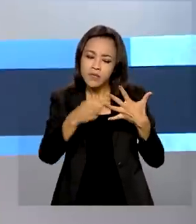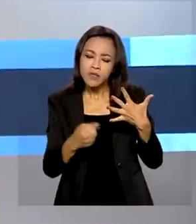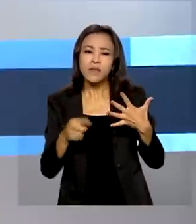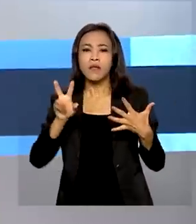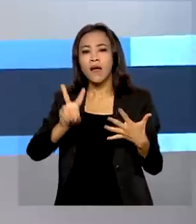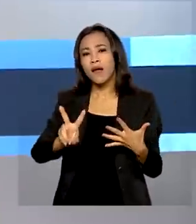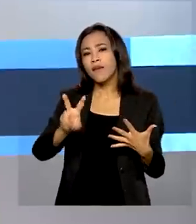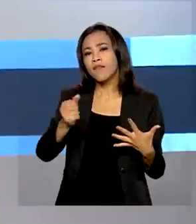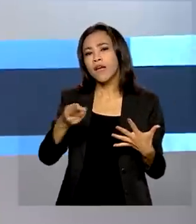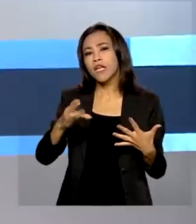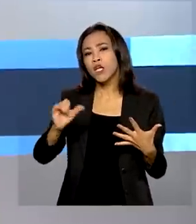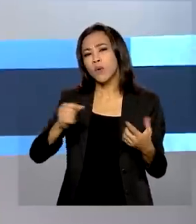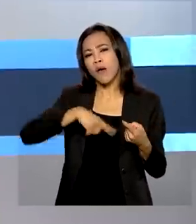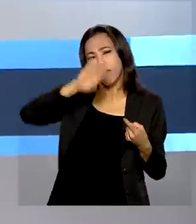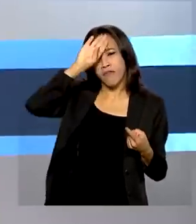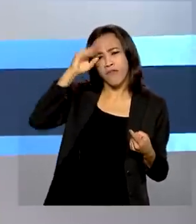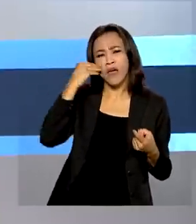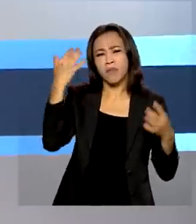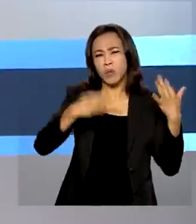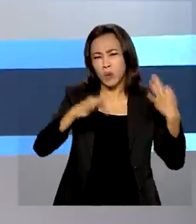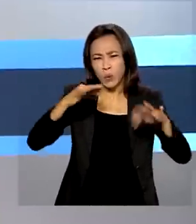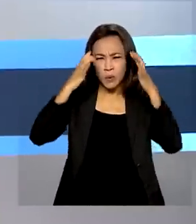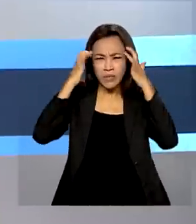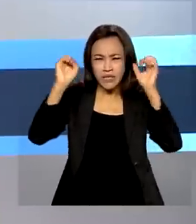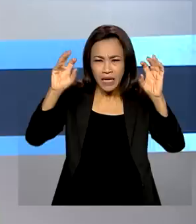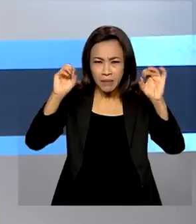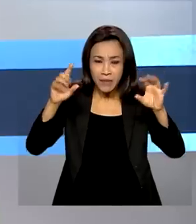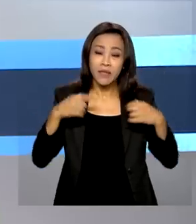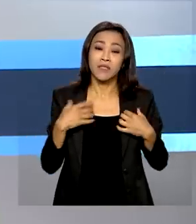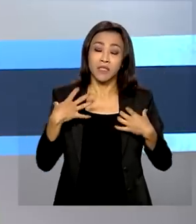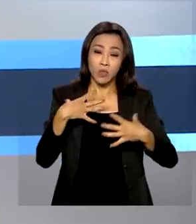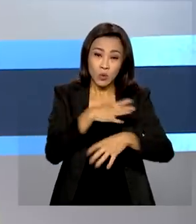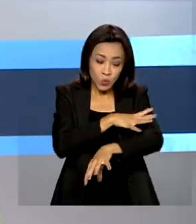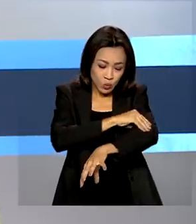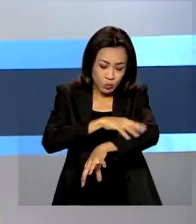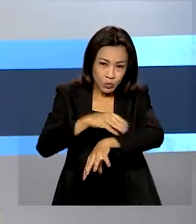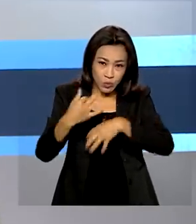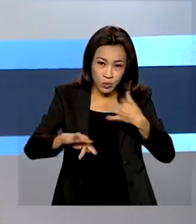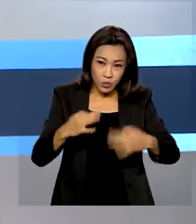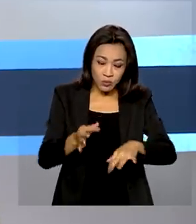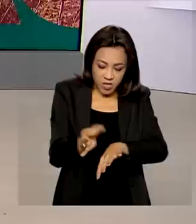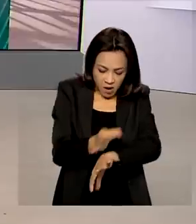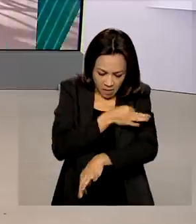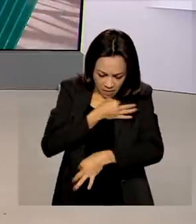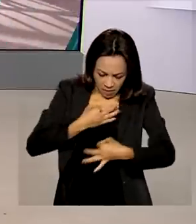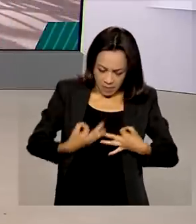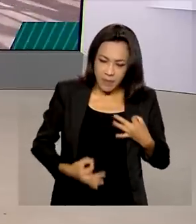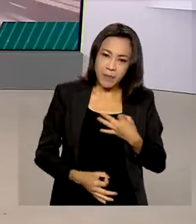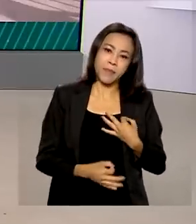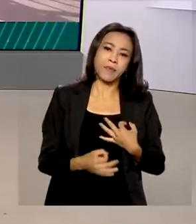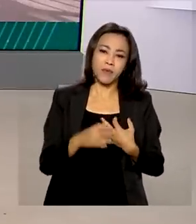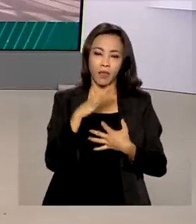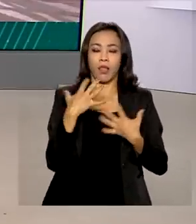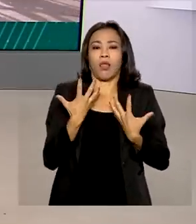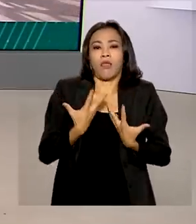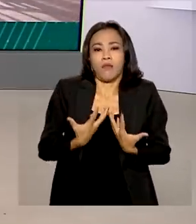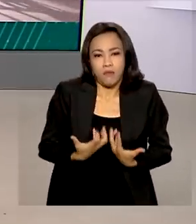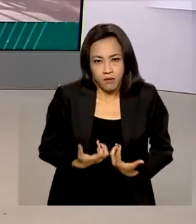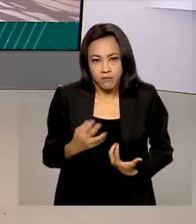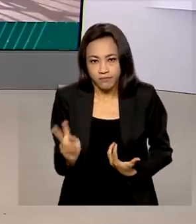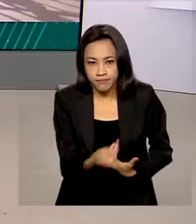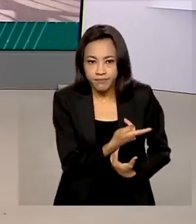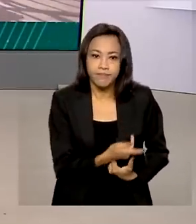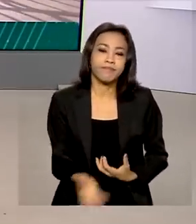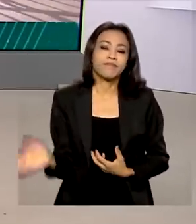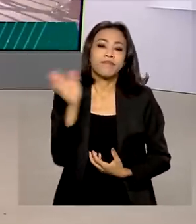como febre, dor de cabeça, dores musculares, exaustão e erupções na pele. Durante três meses,